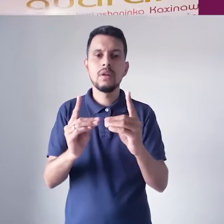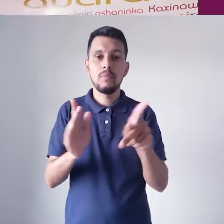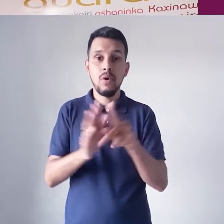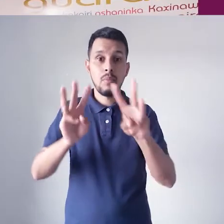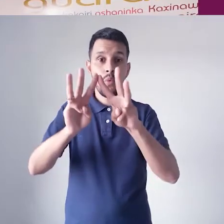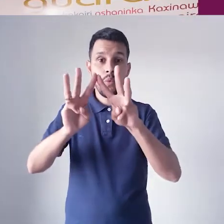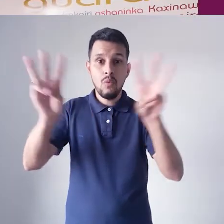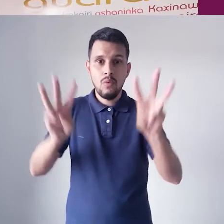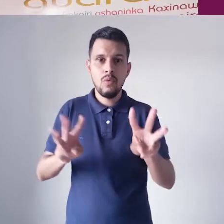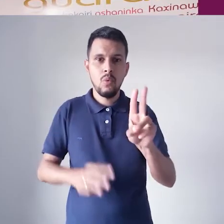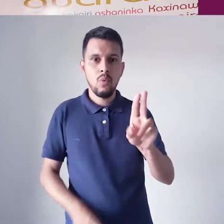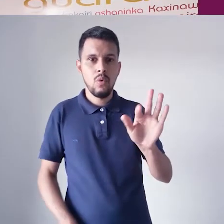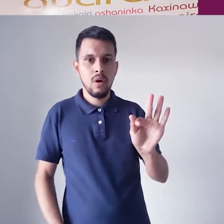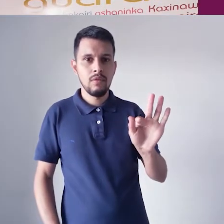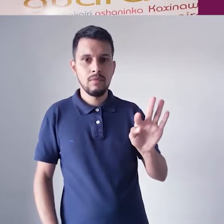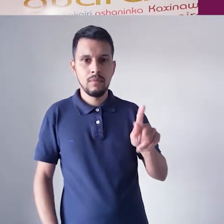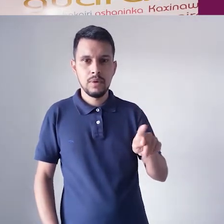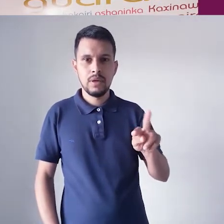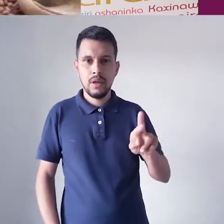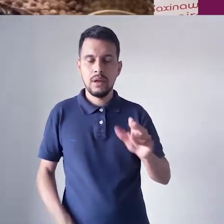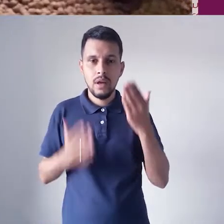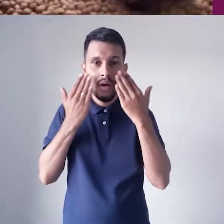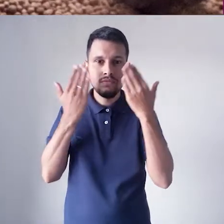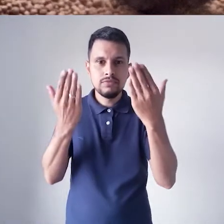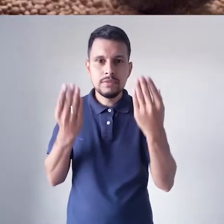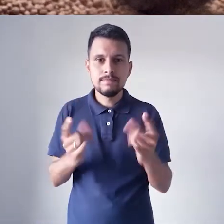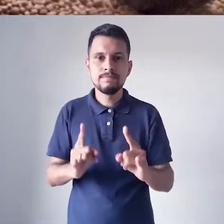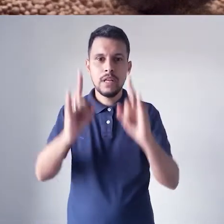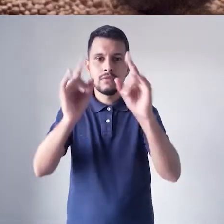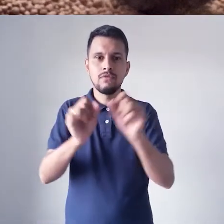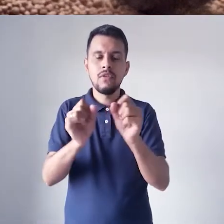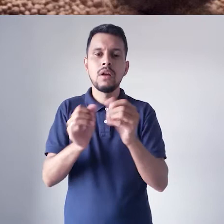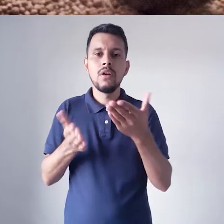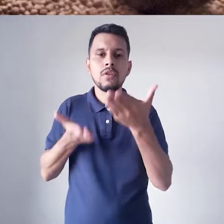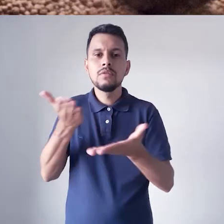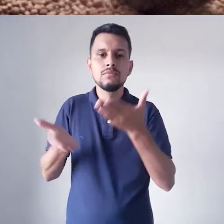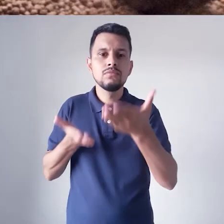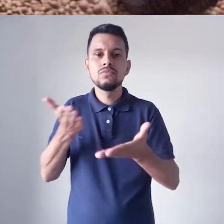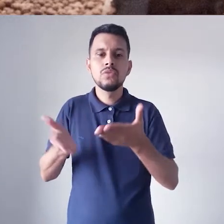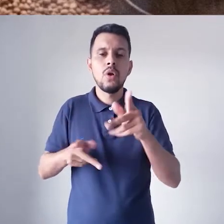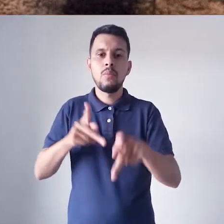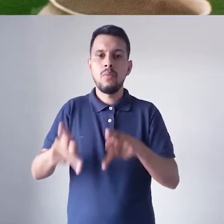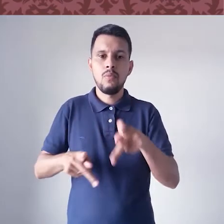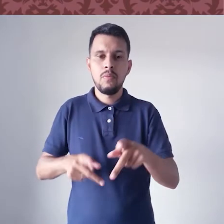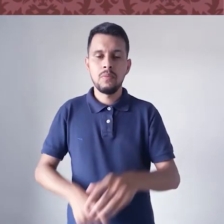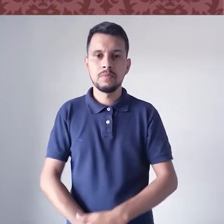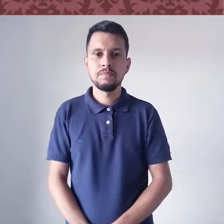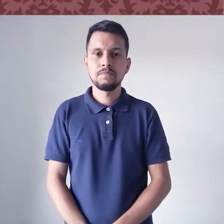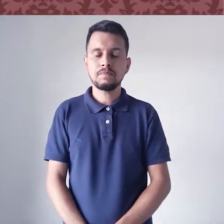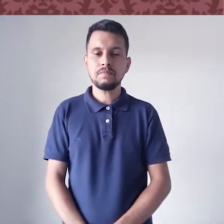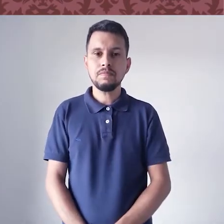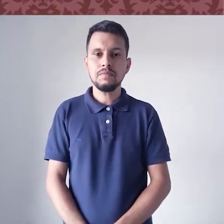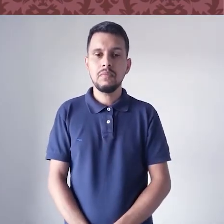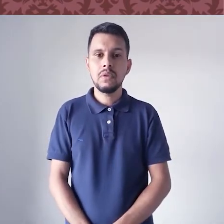no prédio histórico da universidade, que é uma sala didática voltada especialmente para atender o público. Nós temos